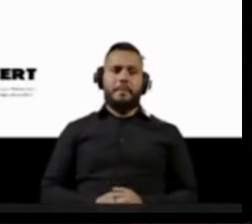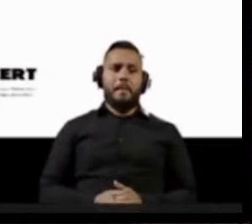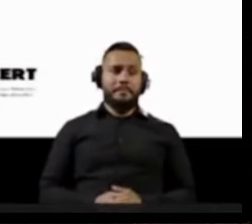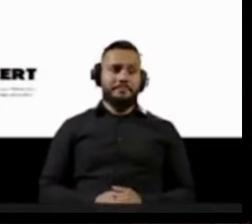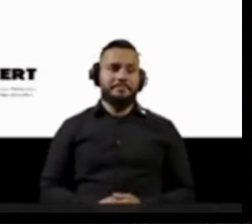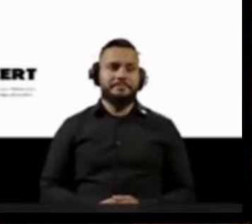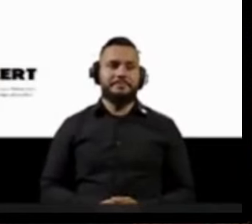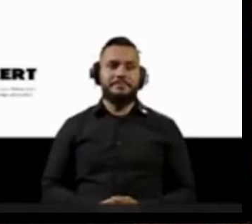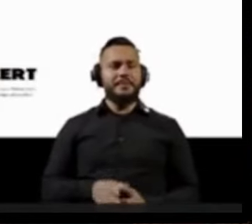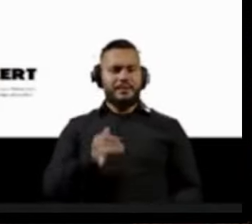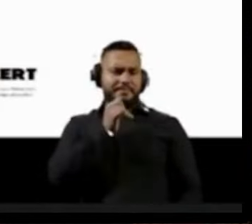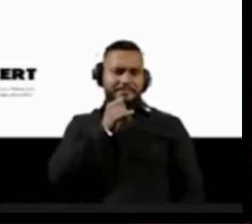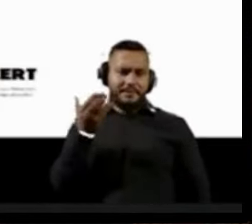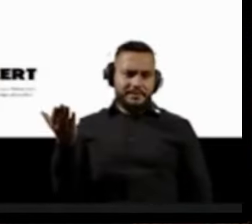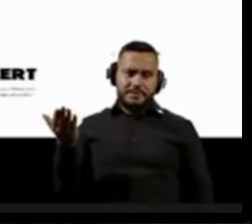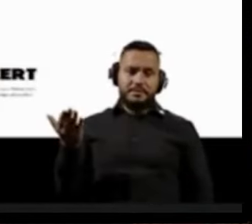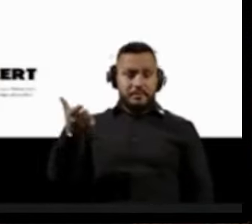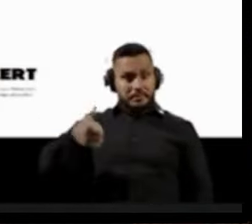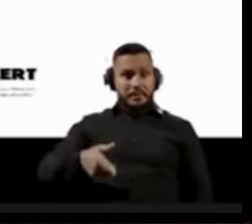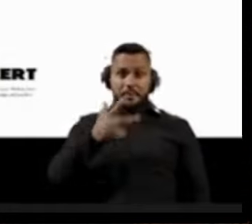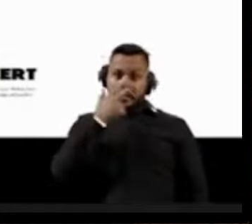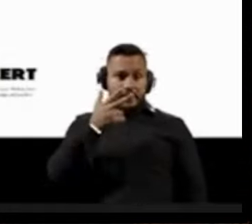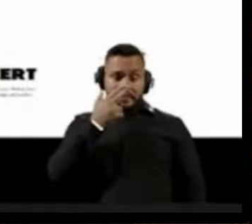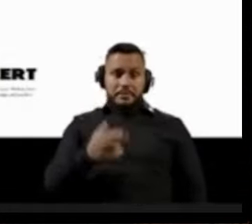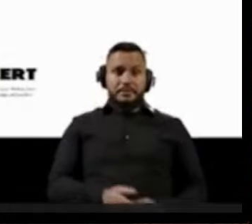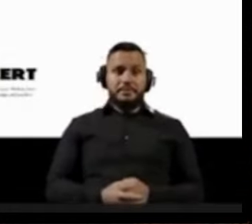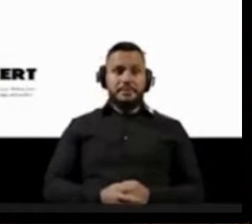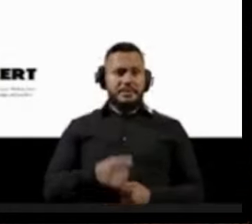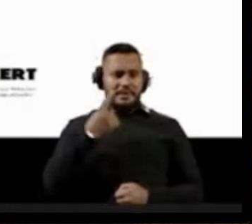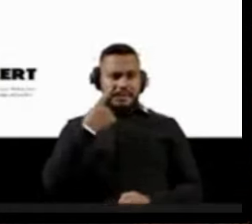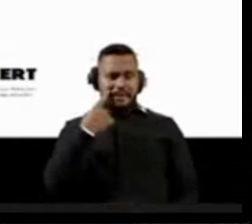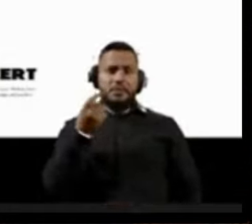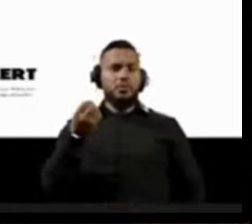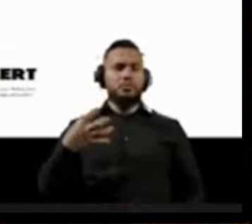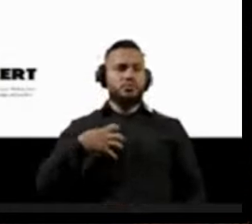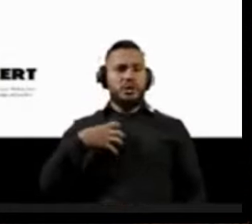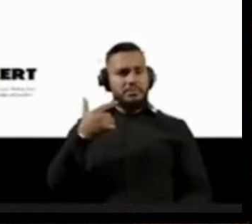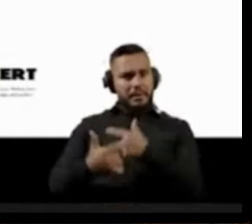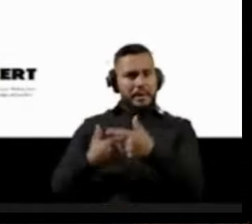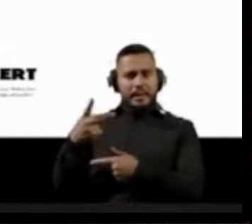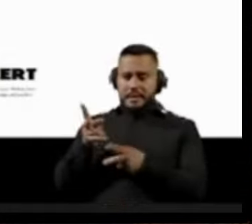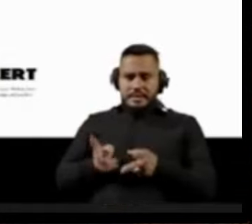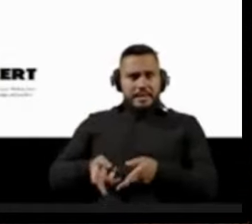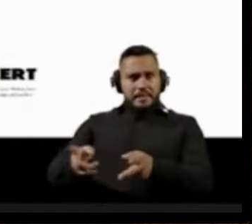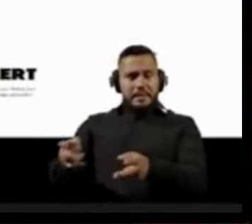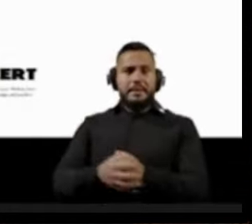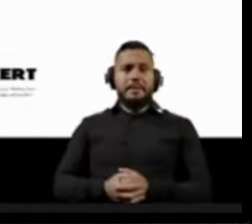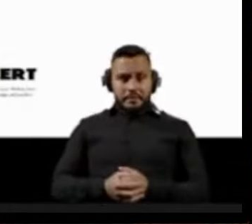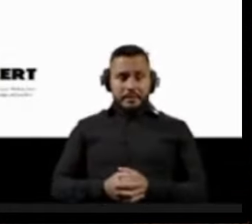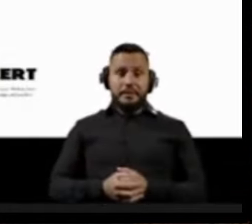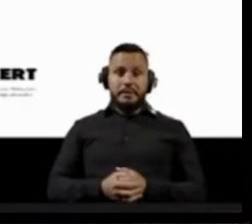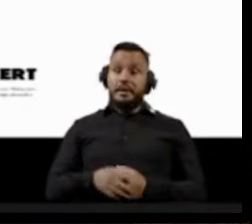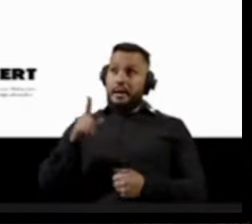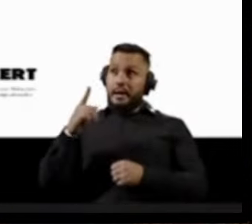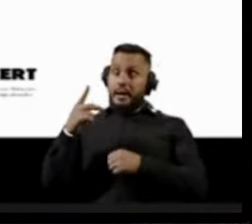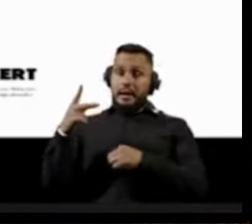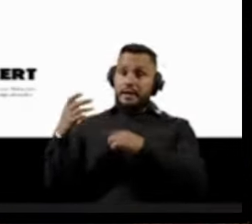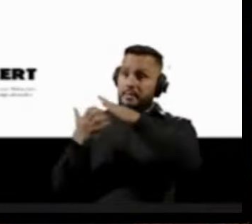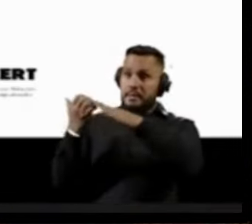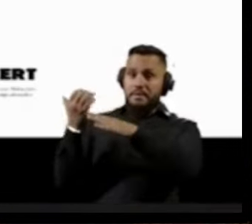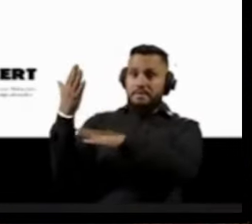Aqui alguns exemplos. Mesma coisa. ONGs denunciam, vocês vejam que o modus operandi é sempre o mesmo. As fundações internacionais